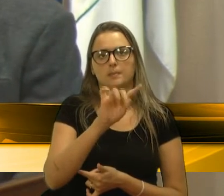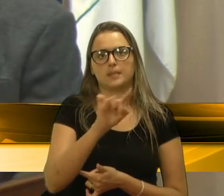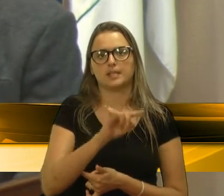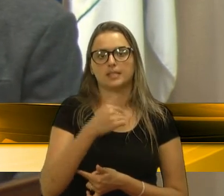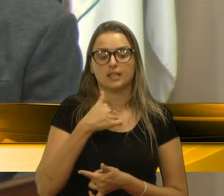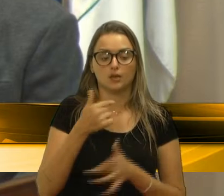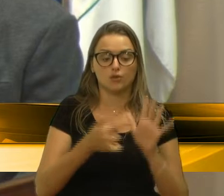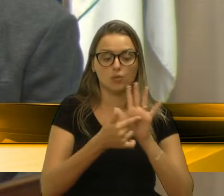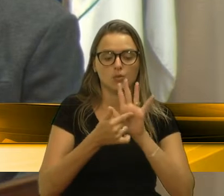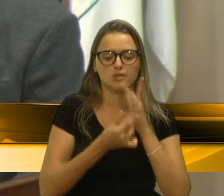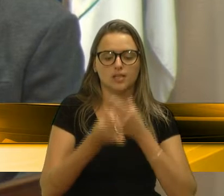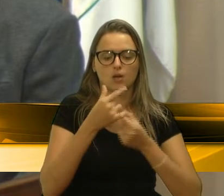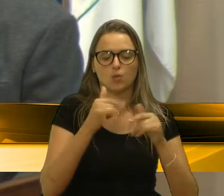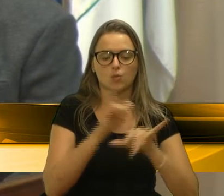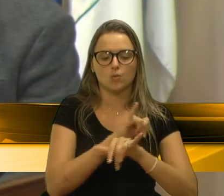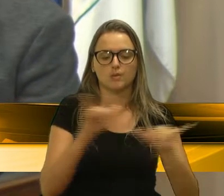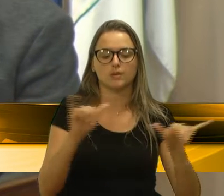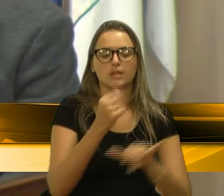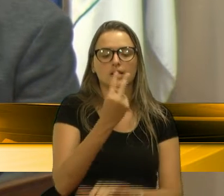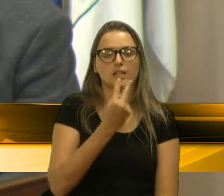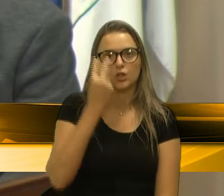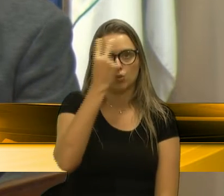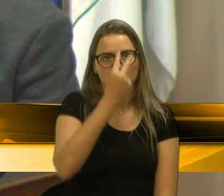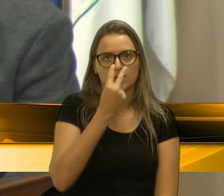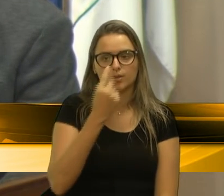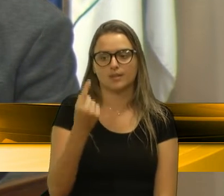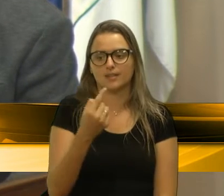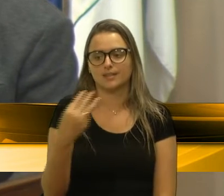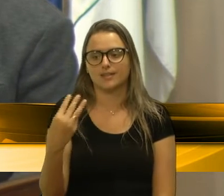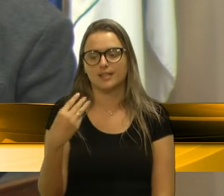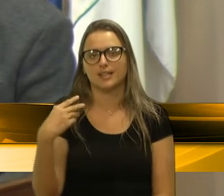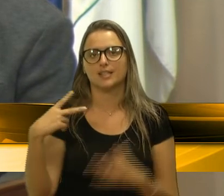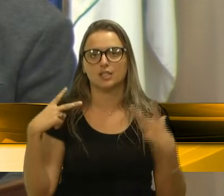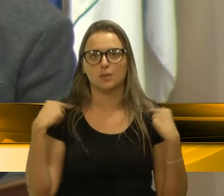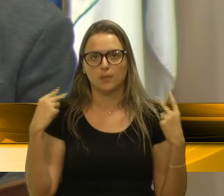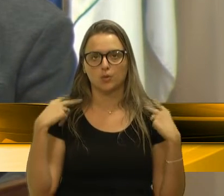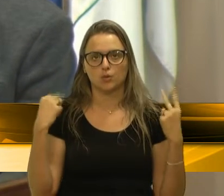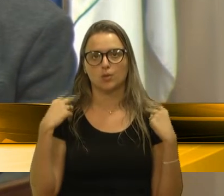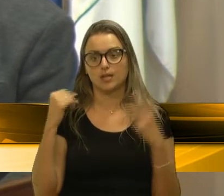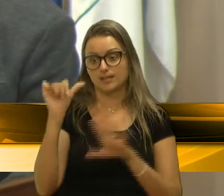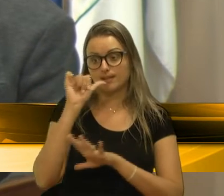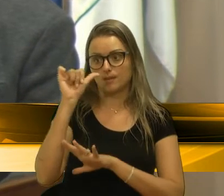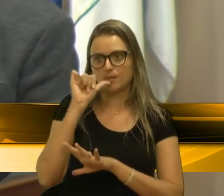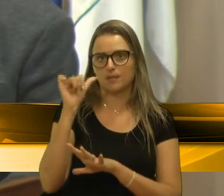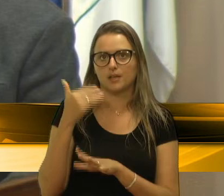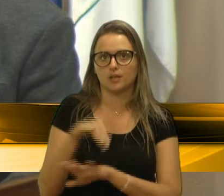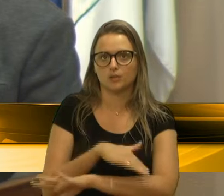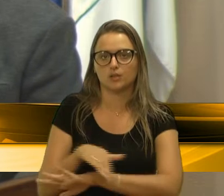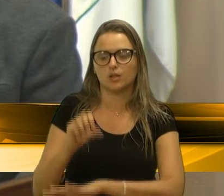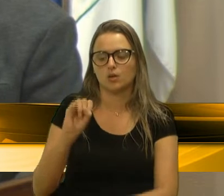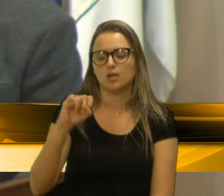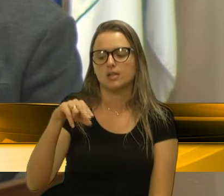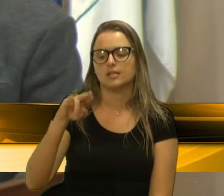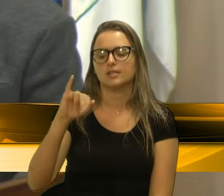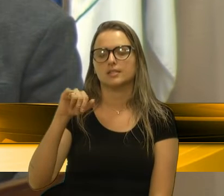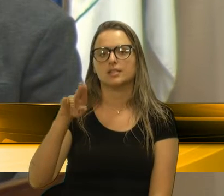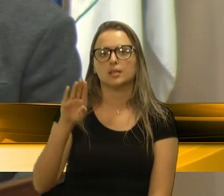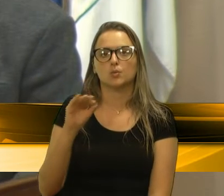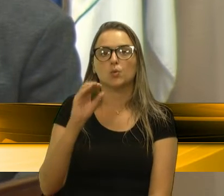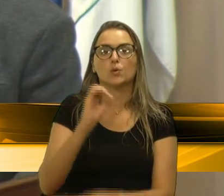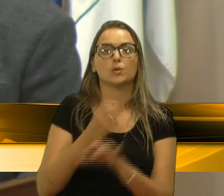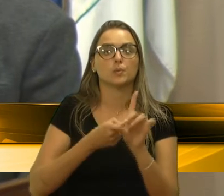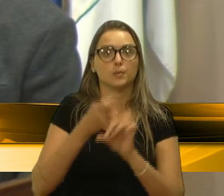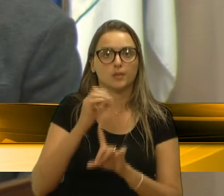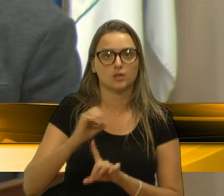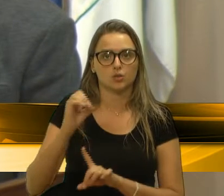manchetes do ano passado, em duas horas, 13 motoristas embriagados na Rua Sinimbu. Isso em setembro do ano passado. Em outubro,